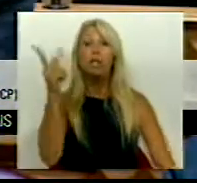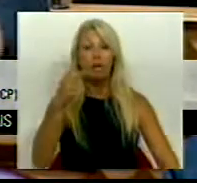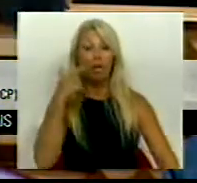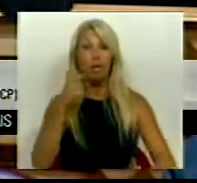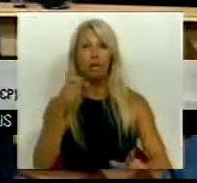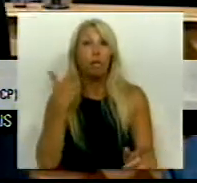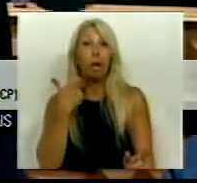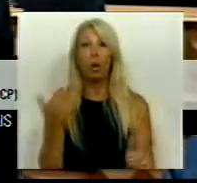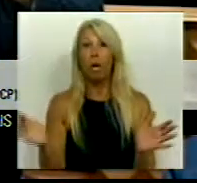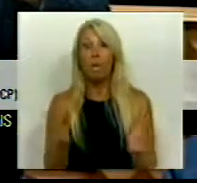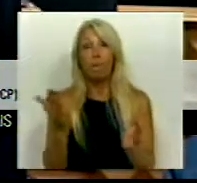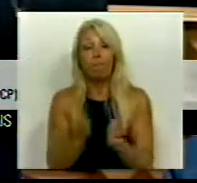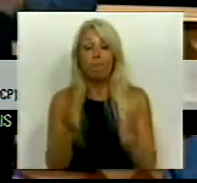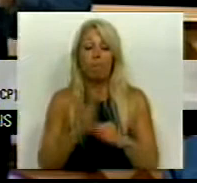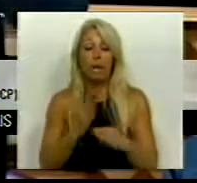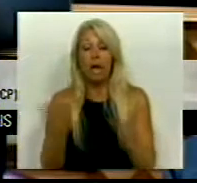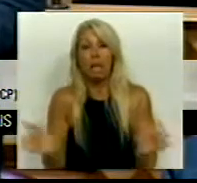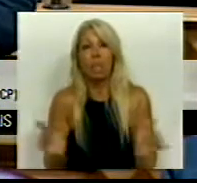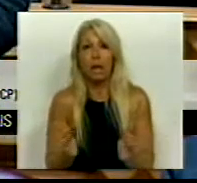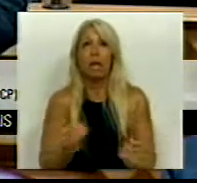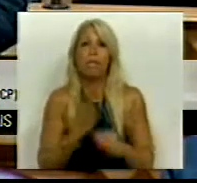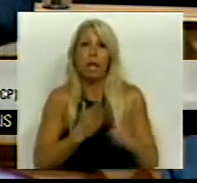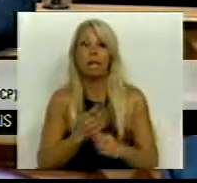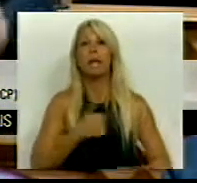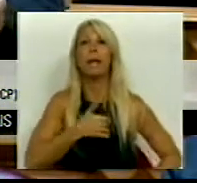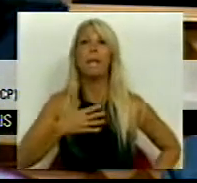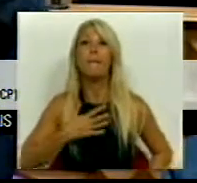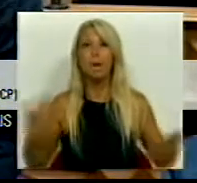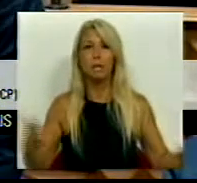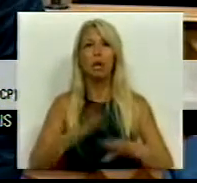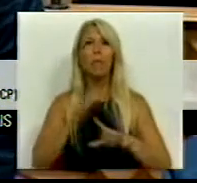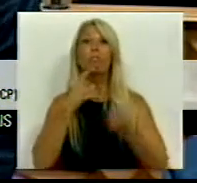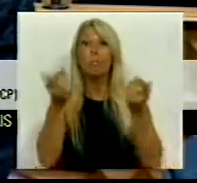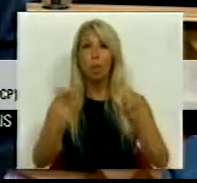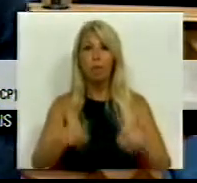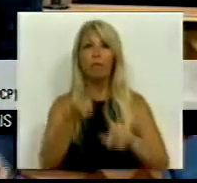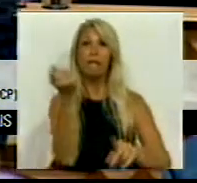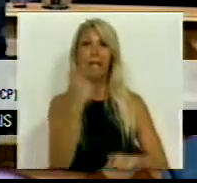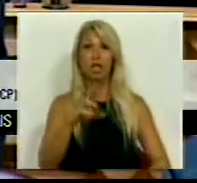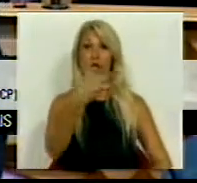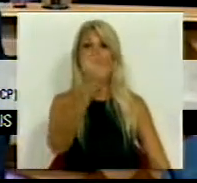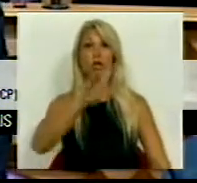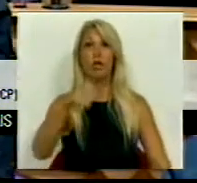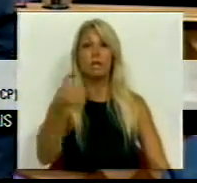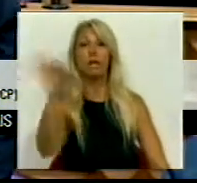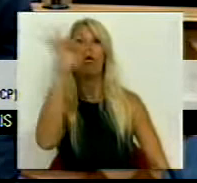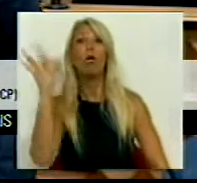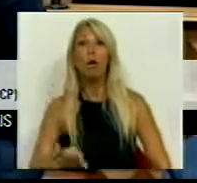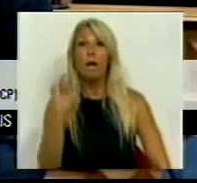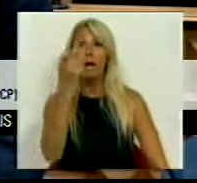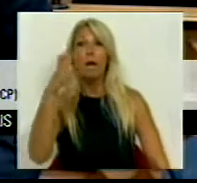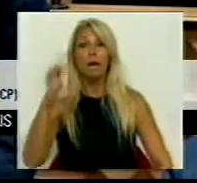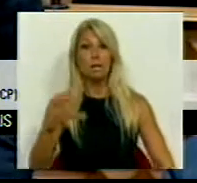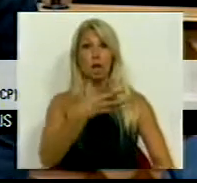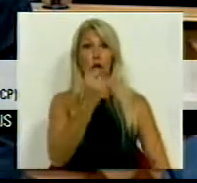empresas. E quanto à proposta de reposição da taxa de 12,5% de IRC para os primeiros 12.500